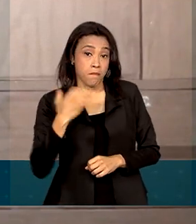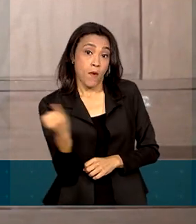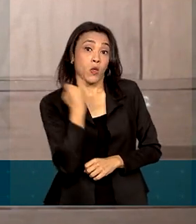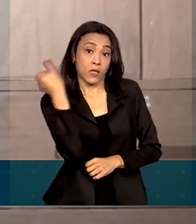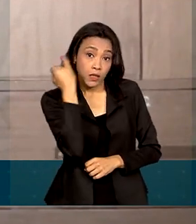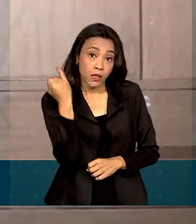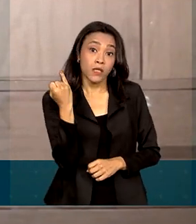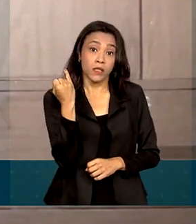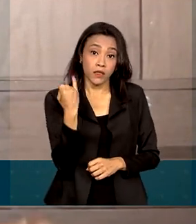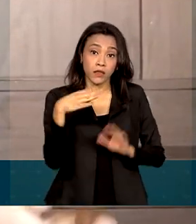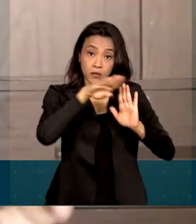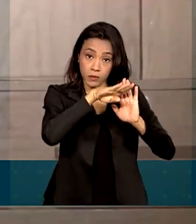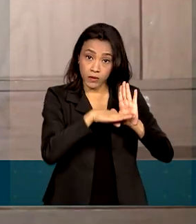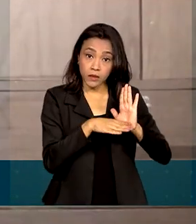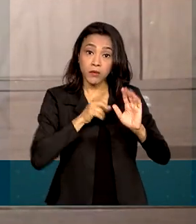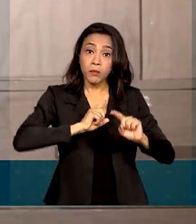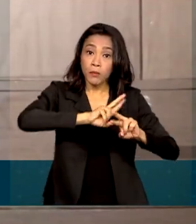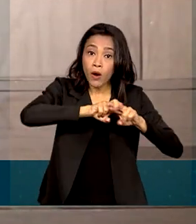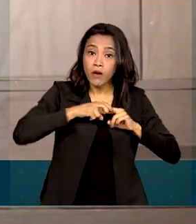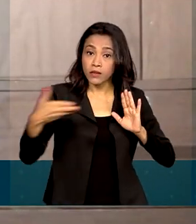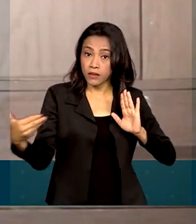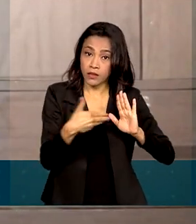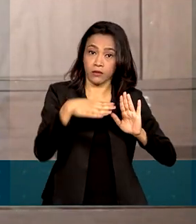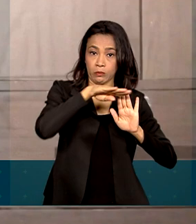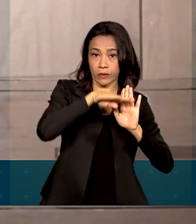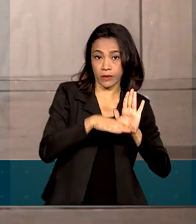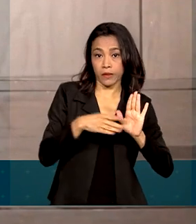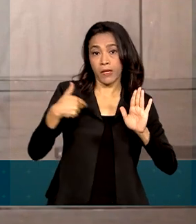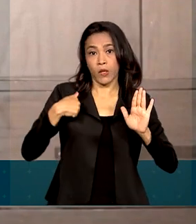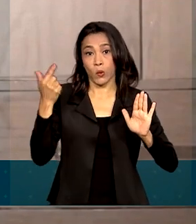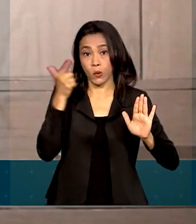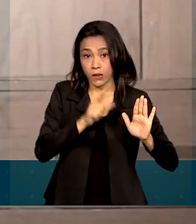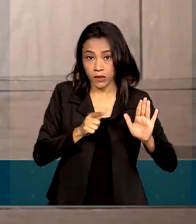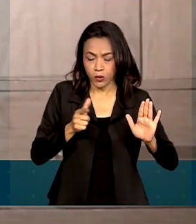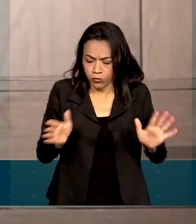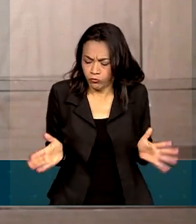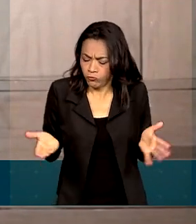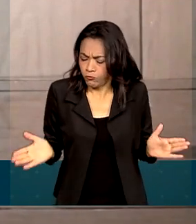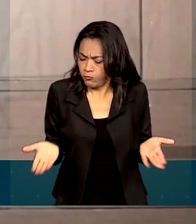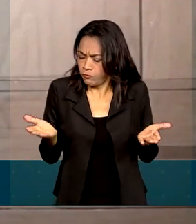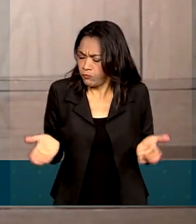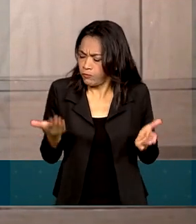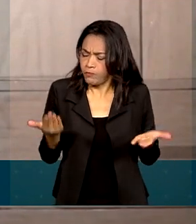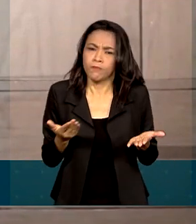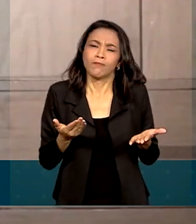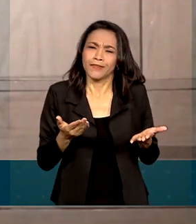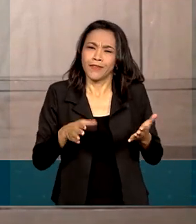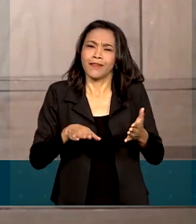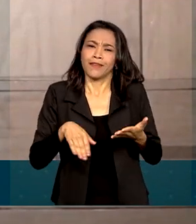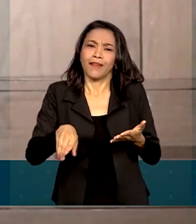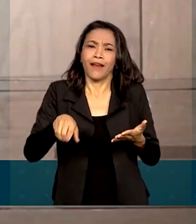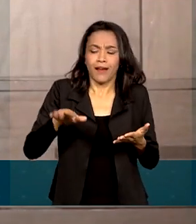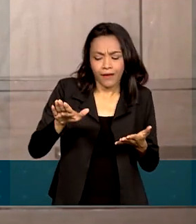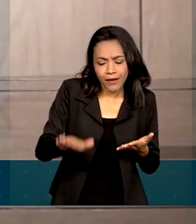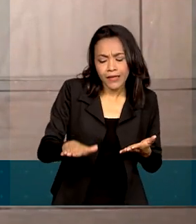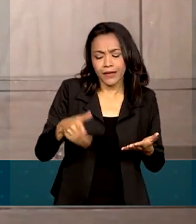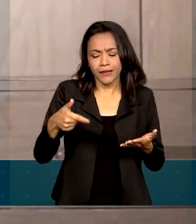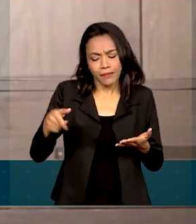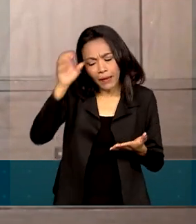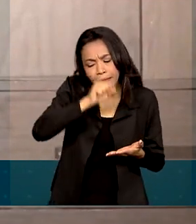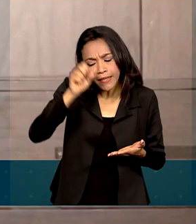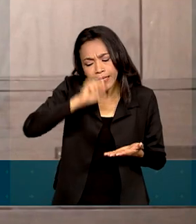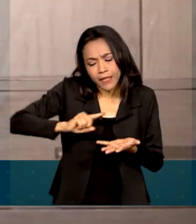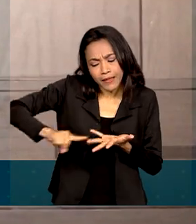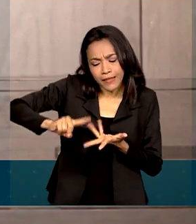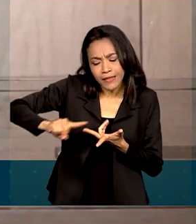porque, através dele, eu fico desenvolvendo as atividadeszinhas, para ir aprendendo